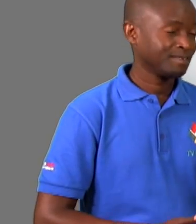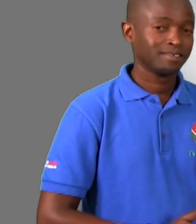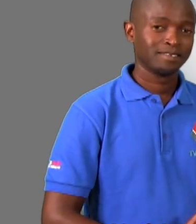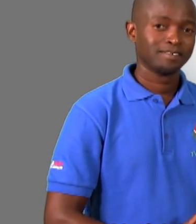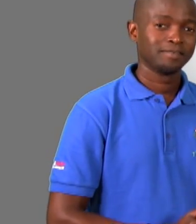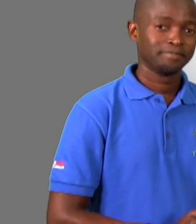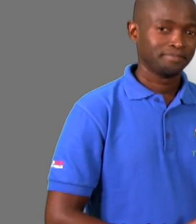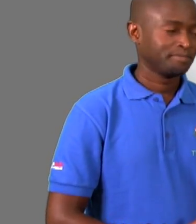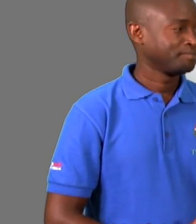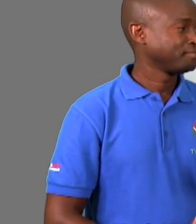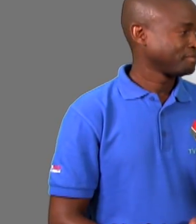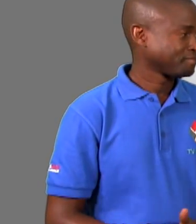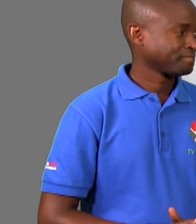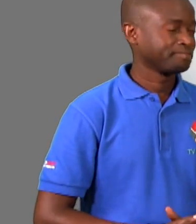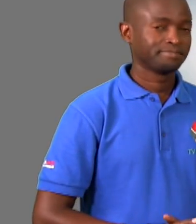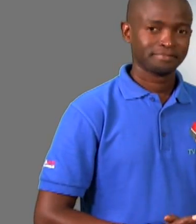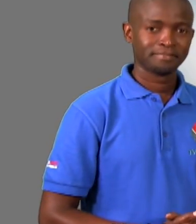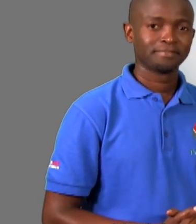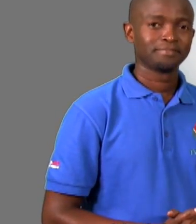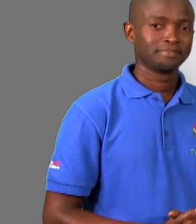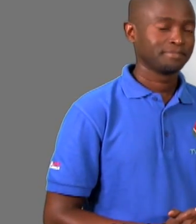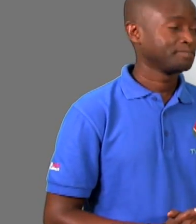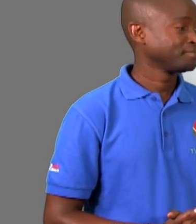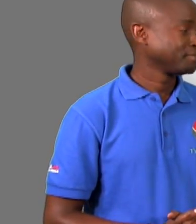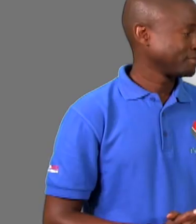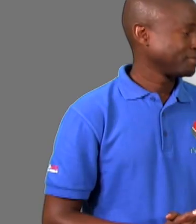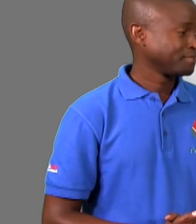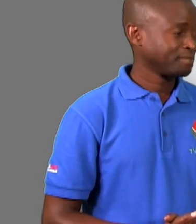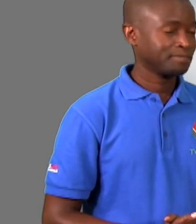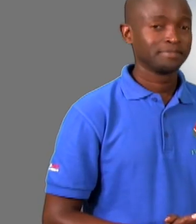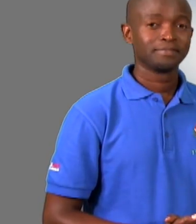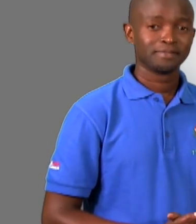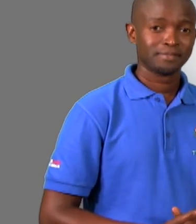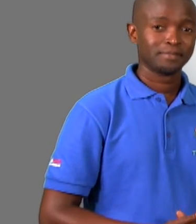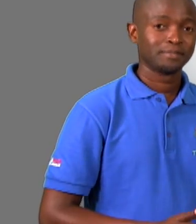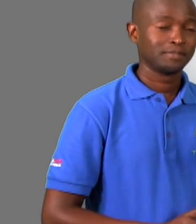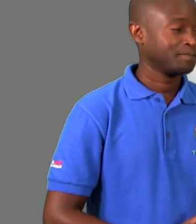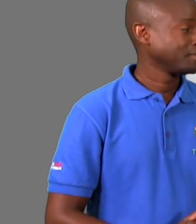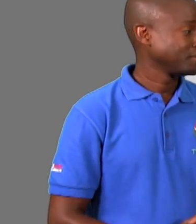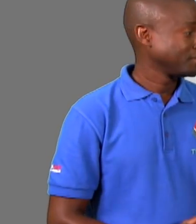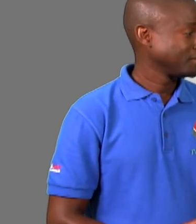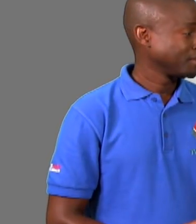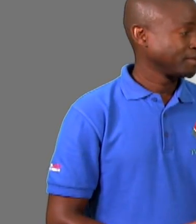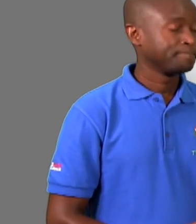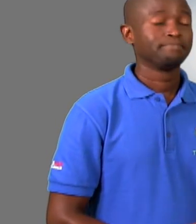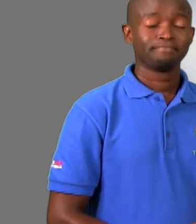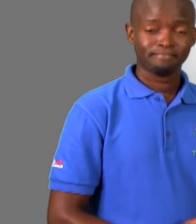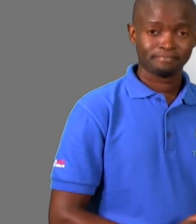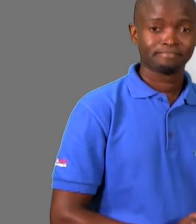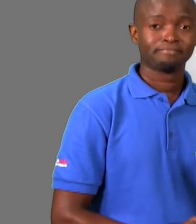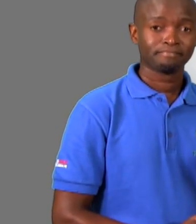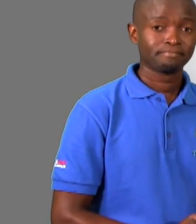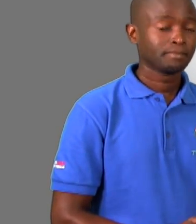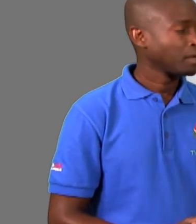Notícias do desporto dão conta de que o governo vai premiar melhores desportistas moçambicanos de 2017.